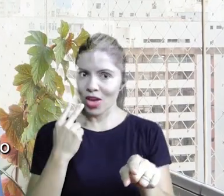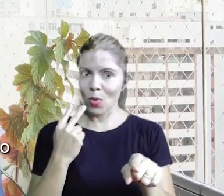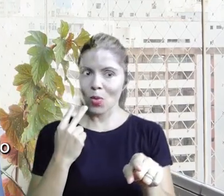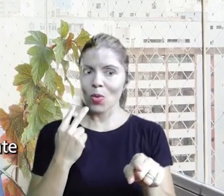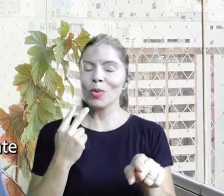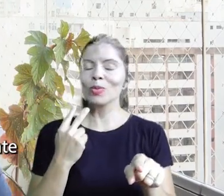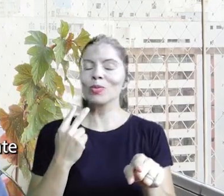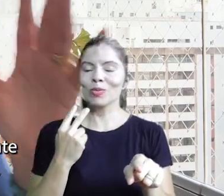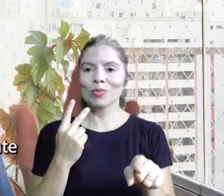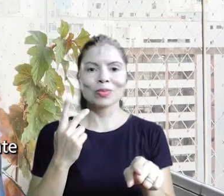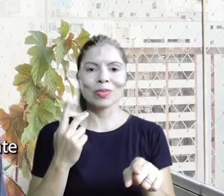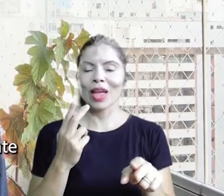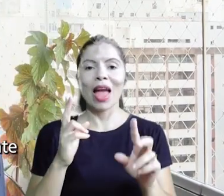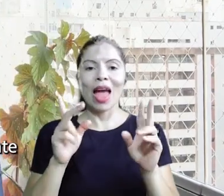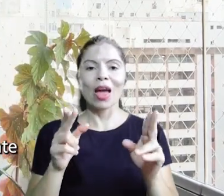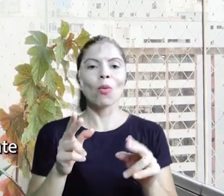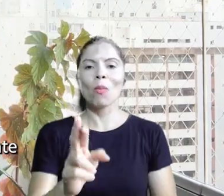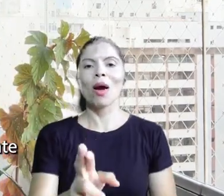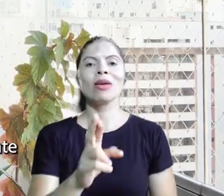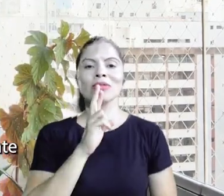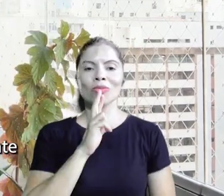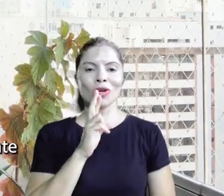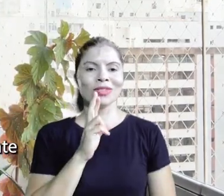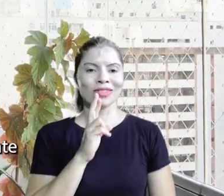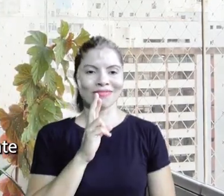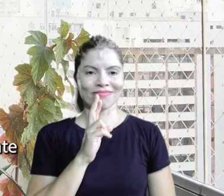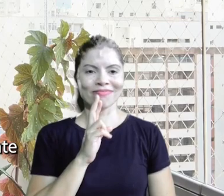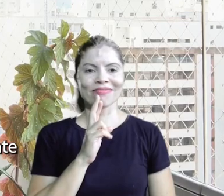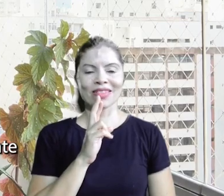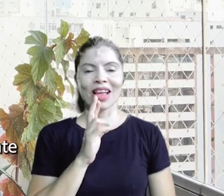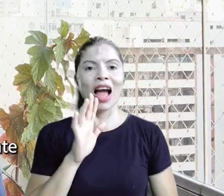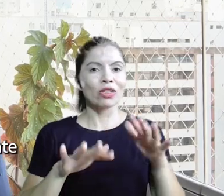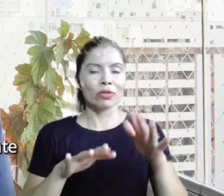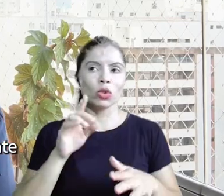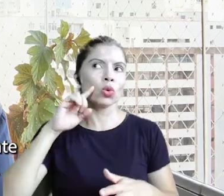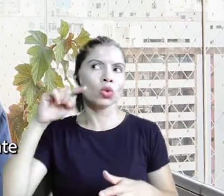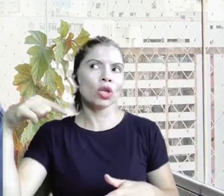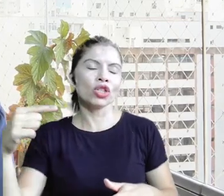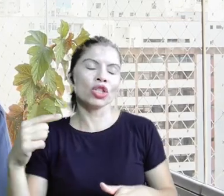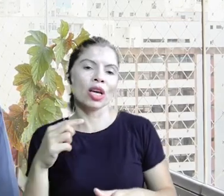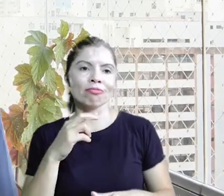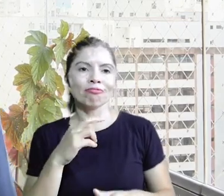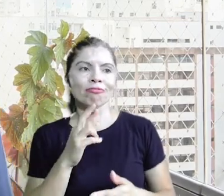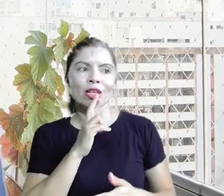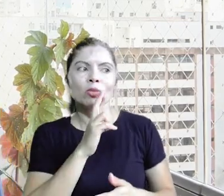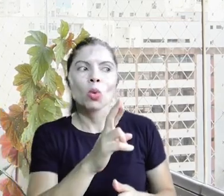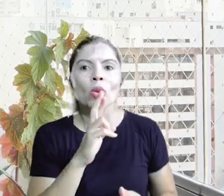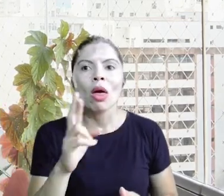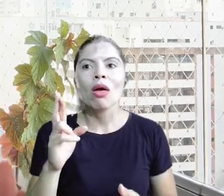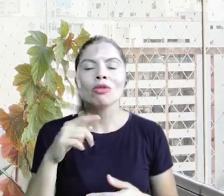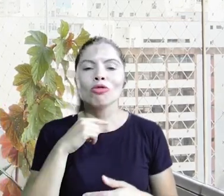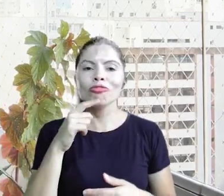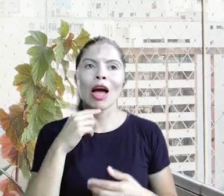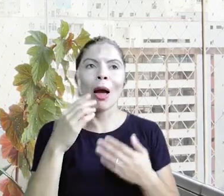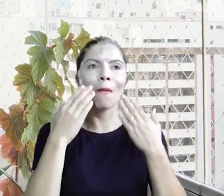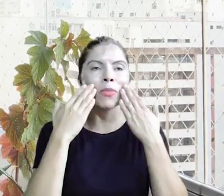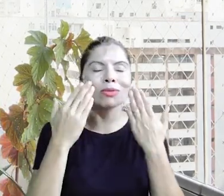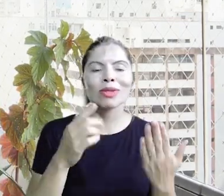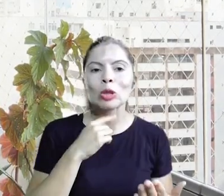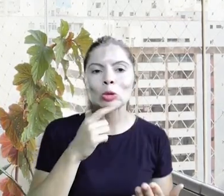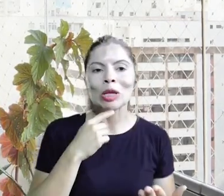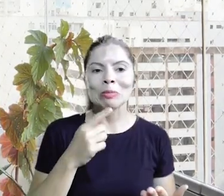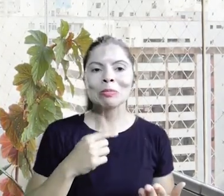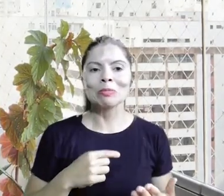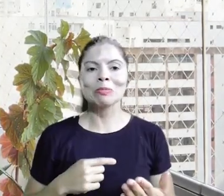gente, responde muita coisa, responde coisa que a gente no dia a dia não tem como explicar. Então, o prêmio traz assim,